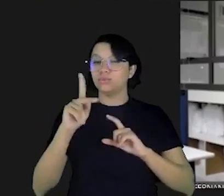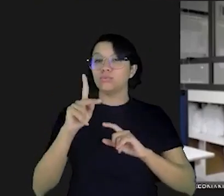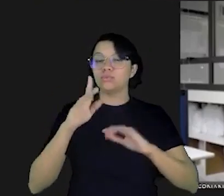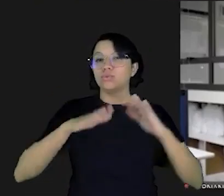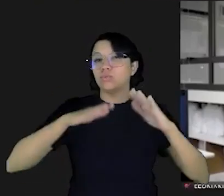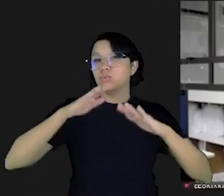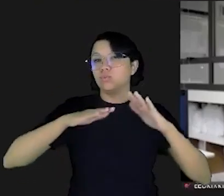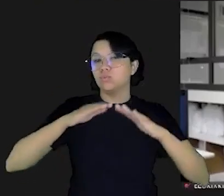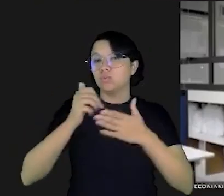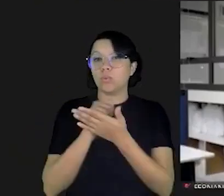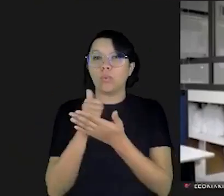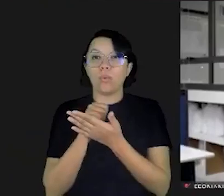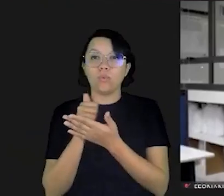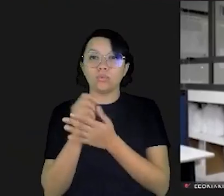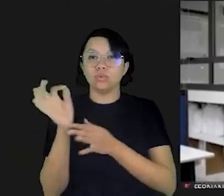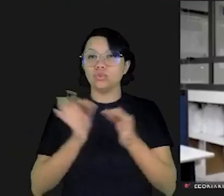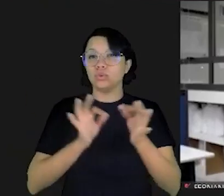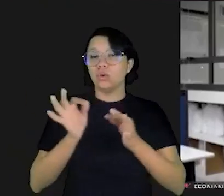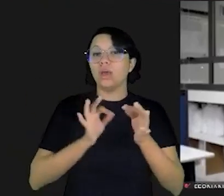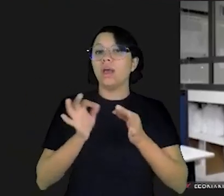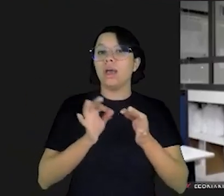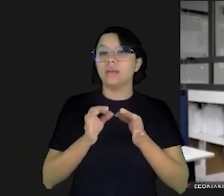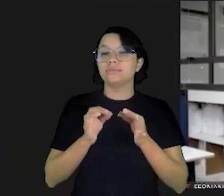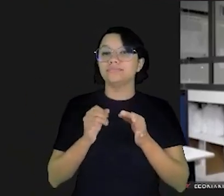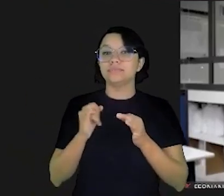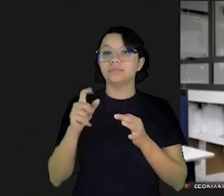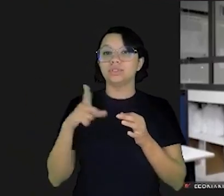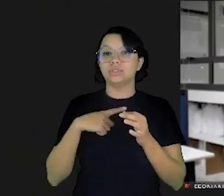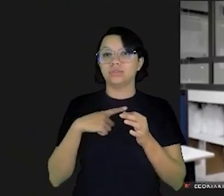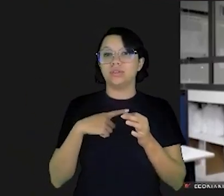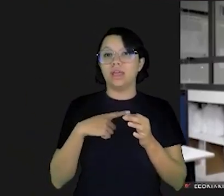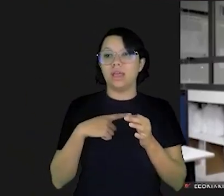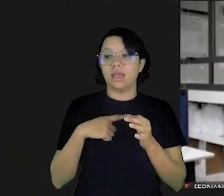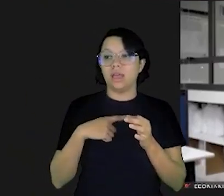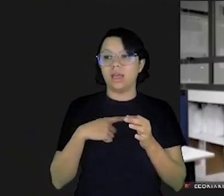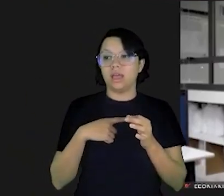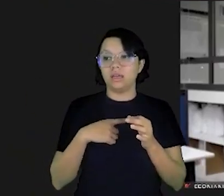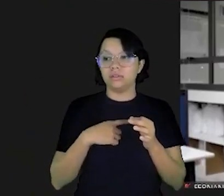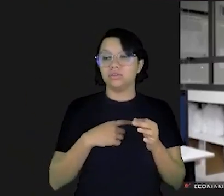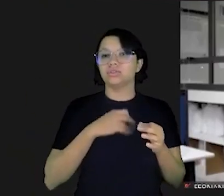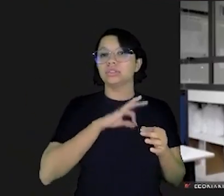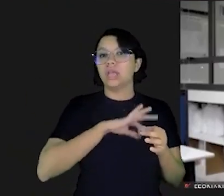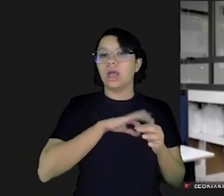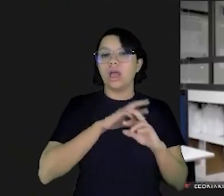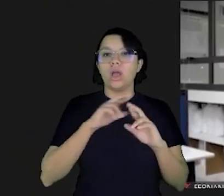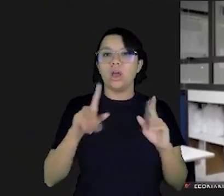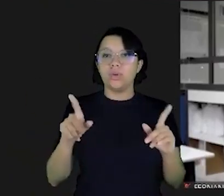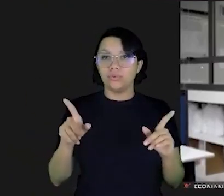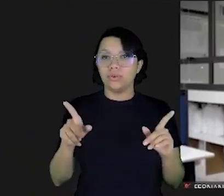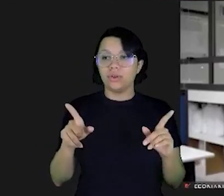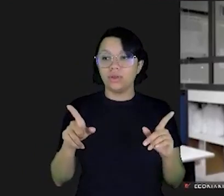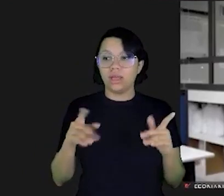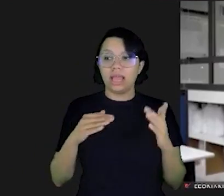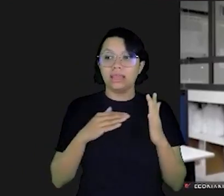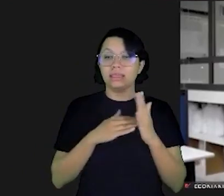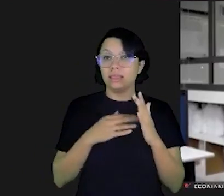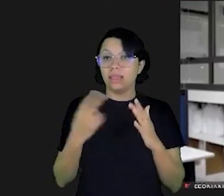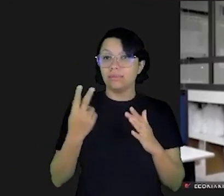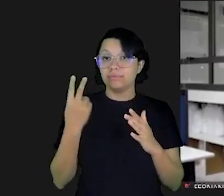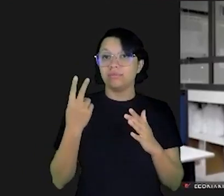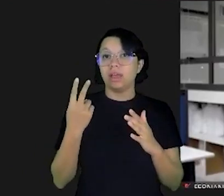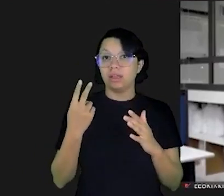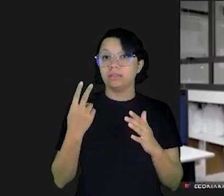depender do seu nível de controle do seu nível de organização e se você tiver fontes de rendas diferentes